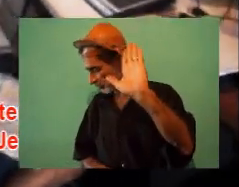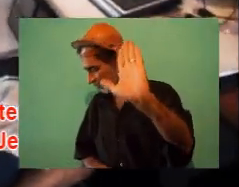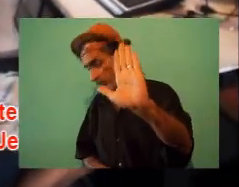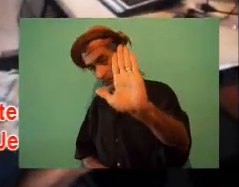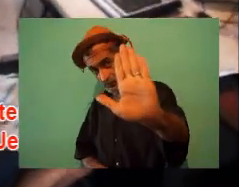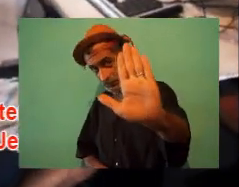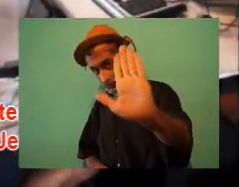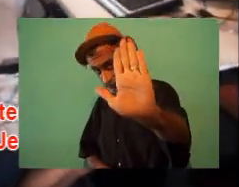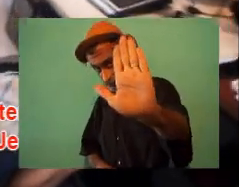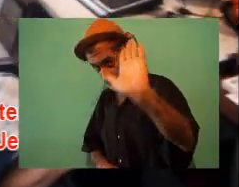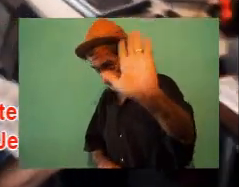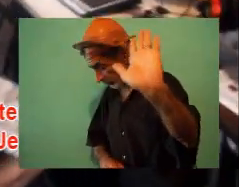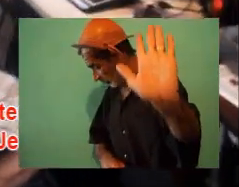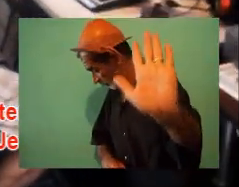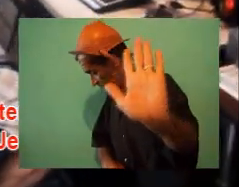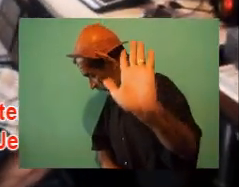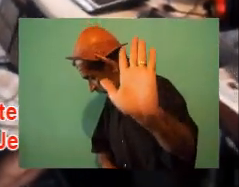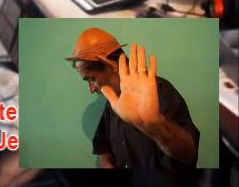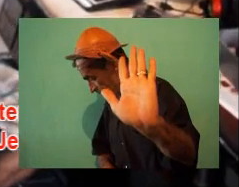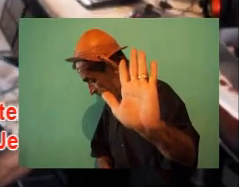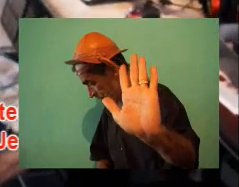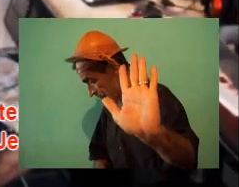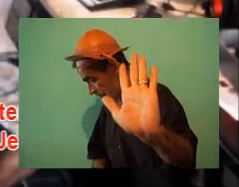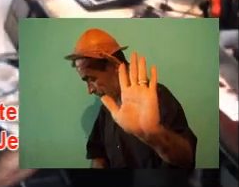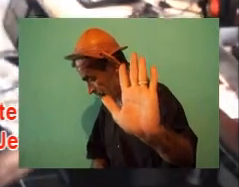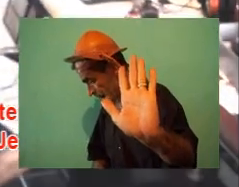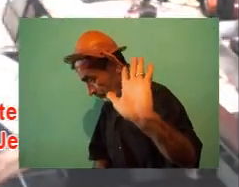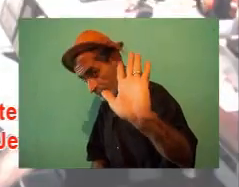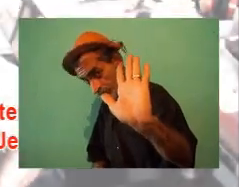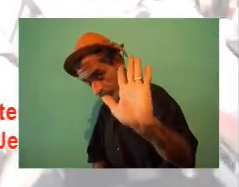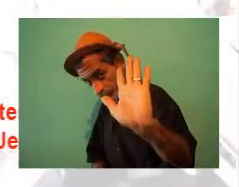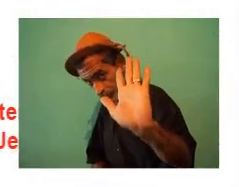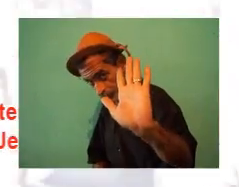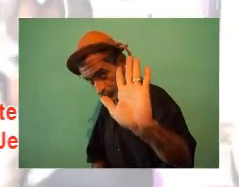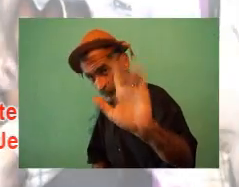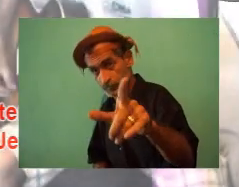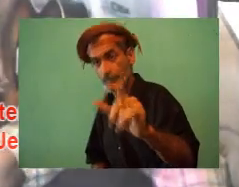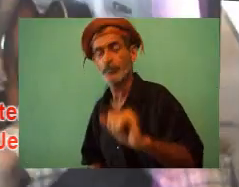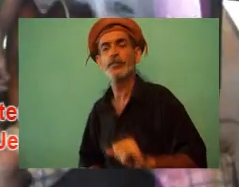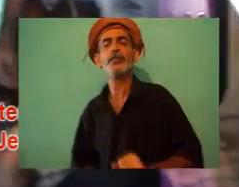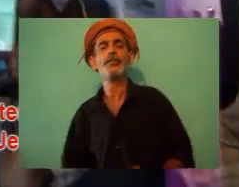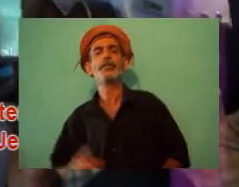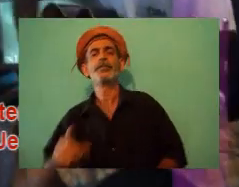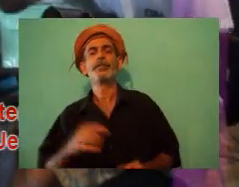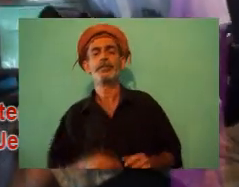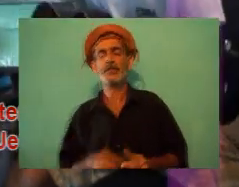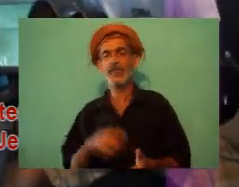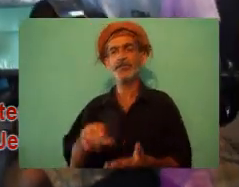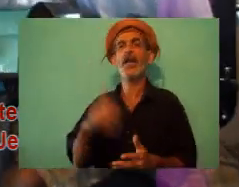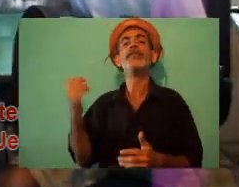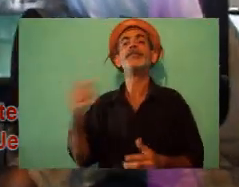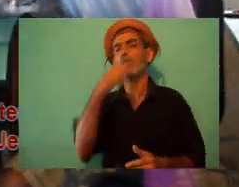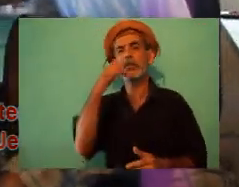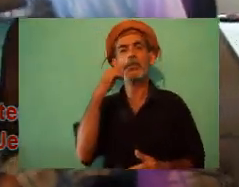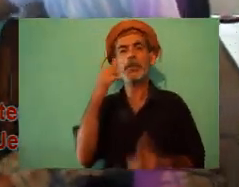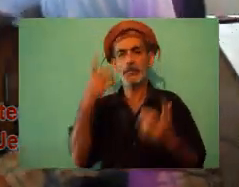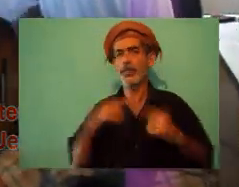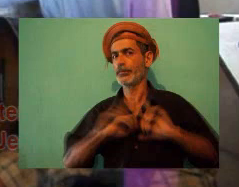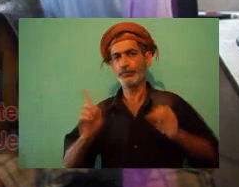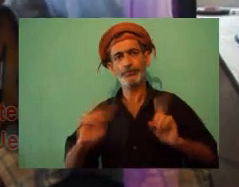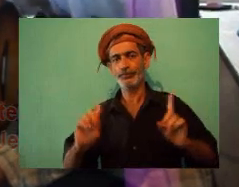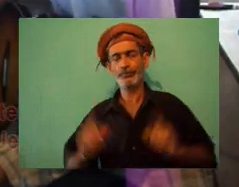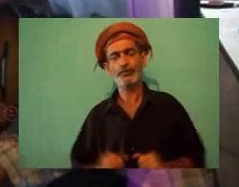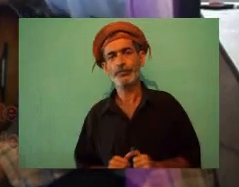aguardar aí que eu vou Escuta aí que eu vou passar pra senhora ouvir Fica ouvindo viu Não, mas bom assim Essa música é do tio